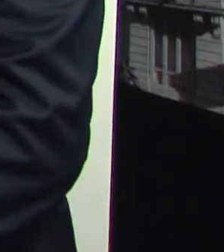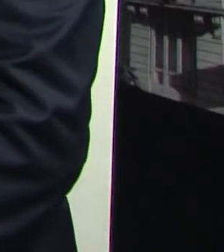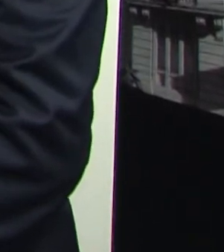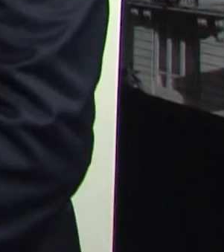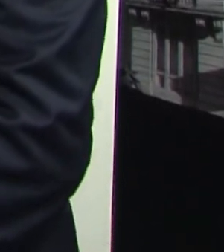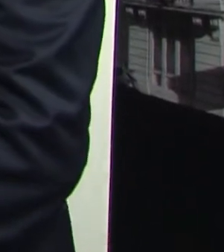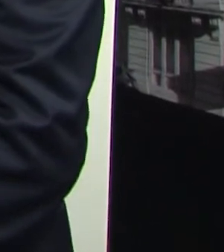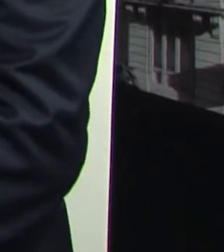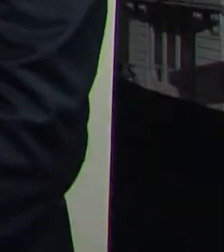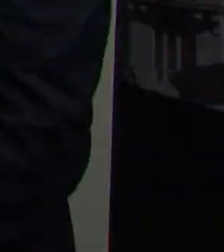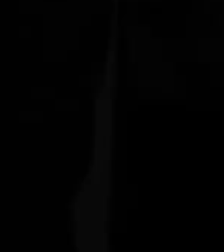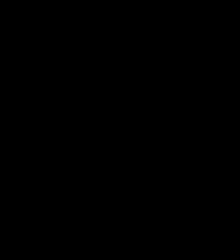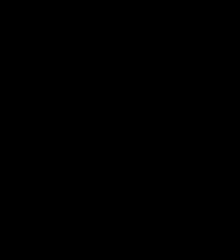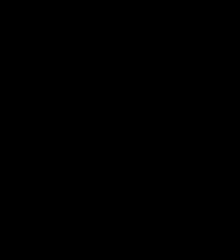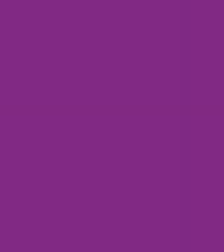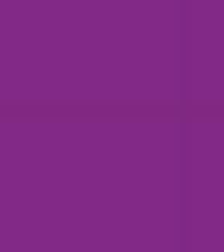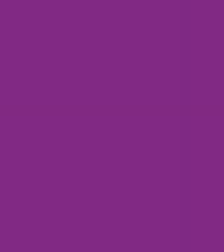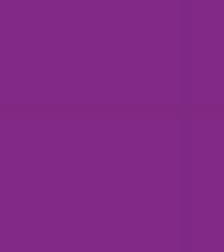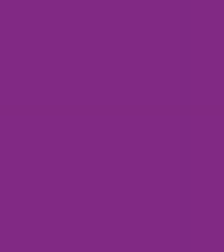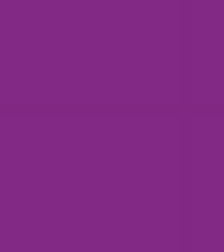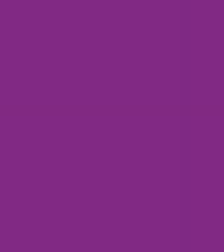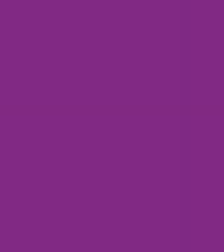estiveram até agora assistindo aqui o debate.